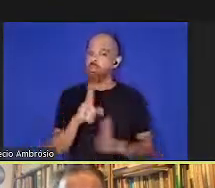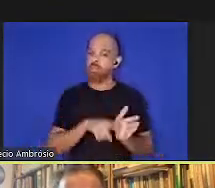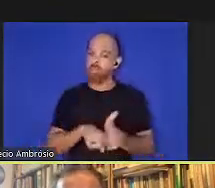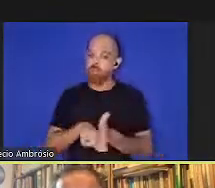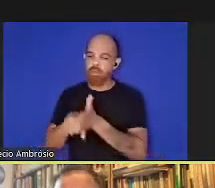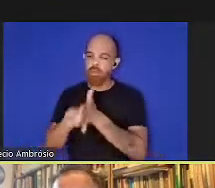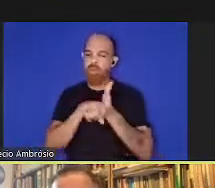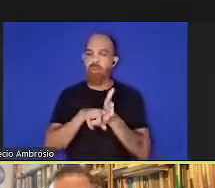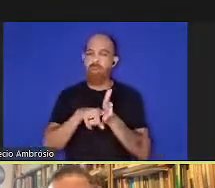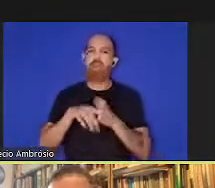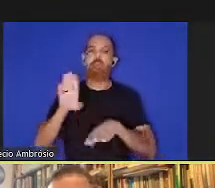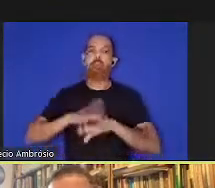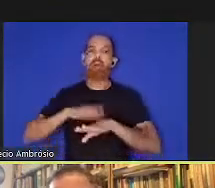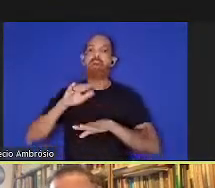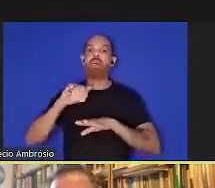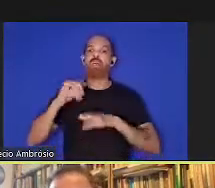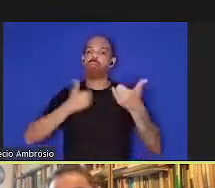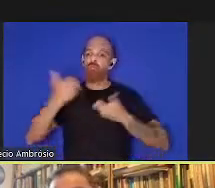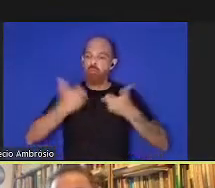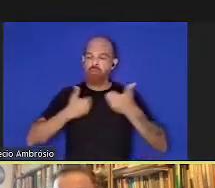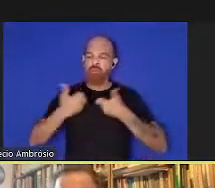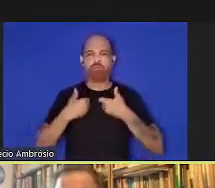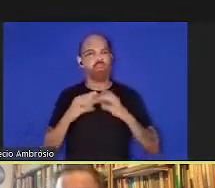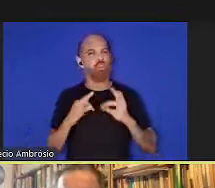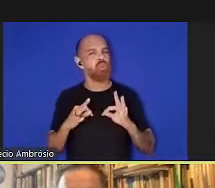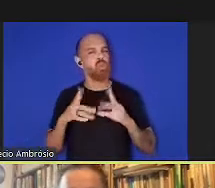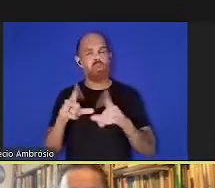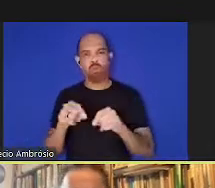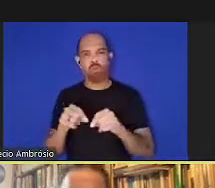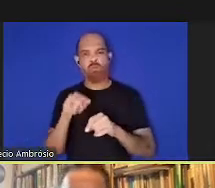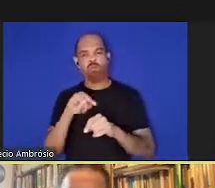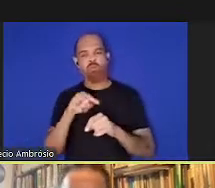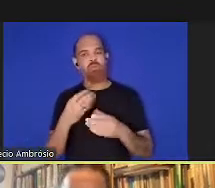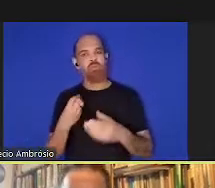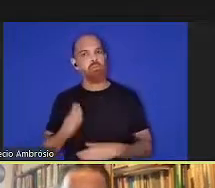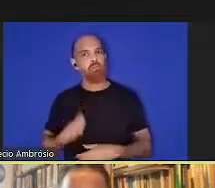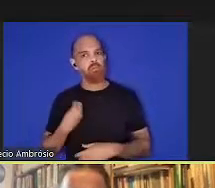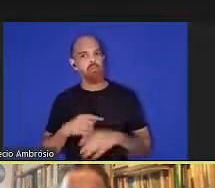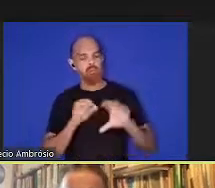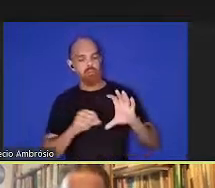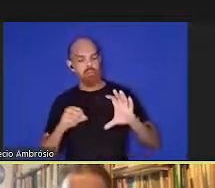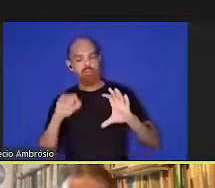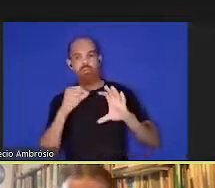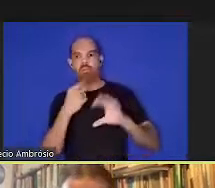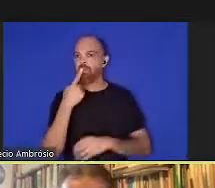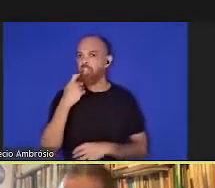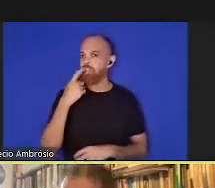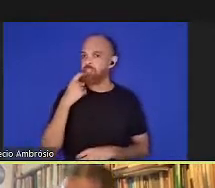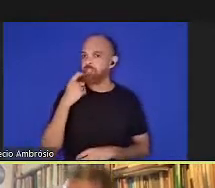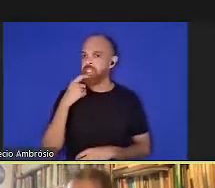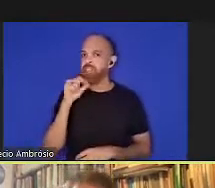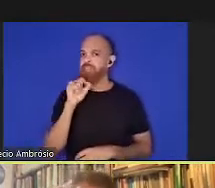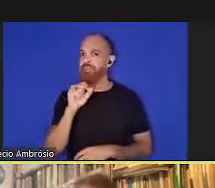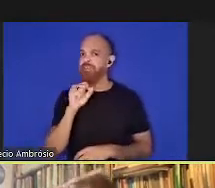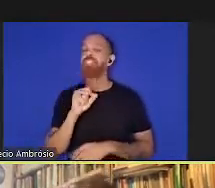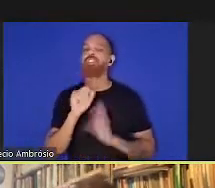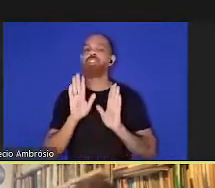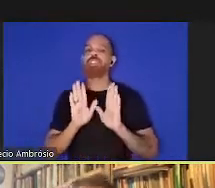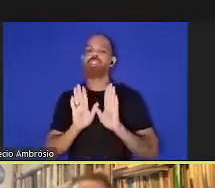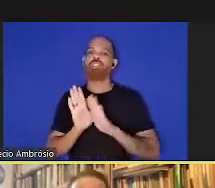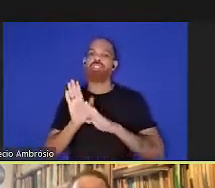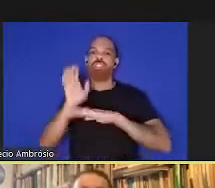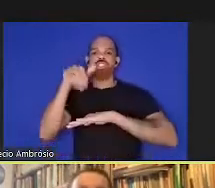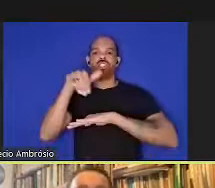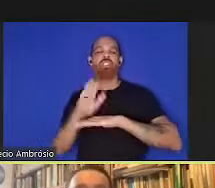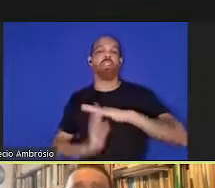informações, então tudo que está aqui em vermelho quer dizer que nós passamos dos limites